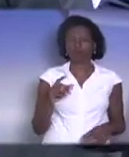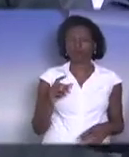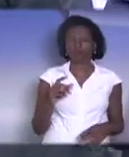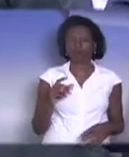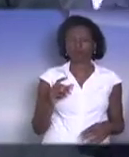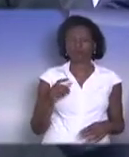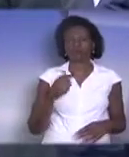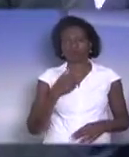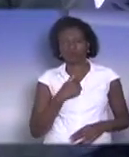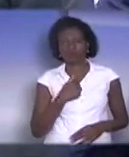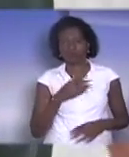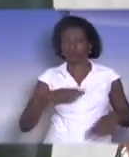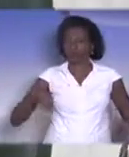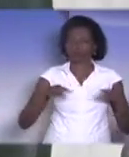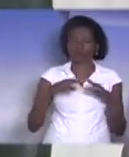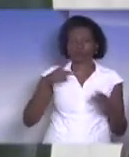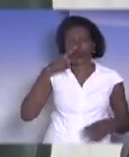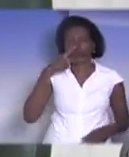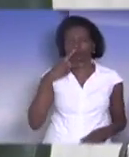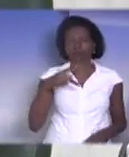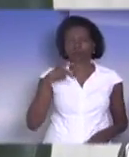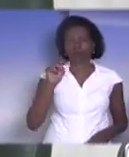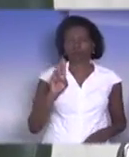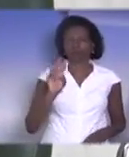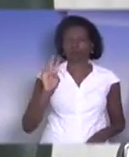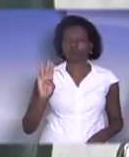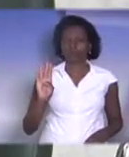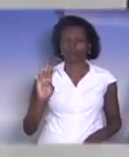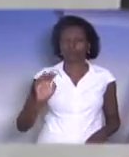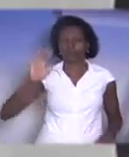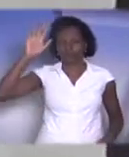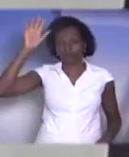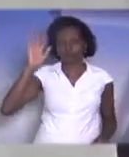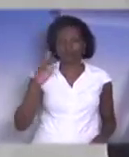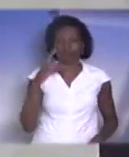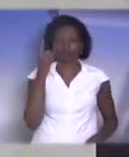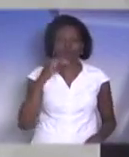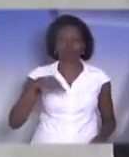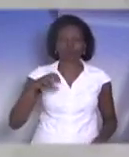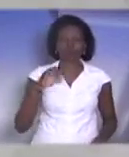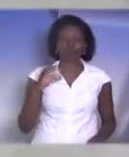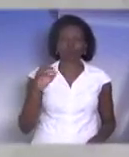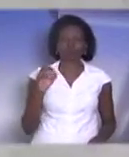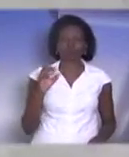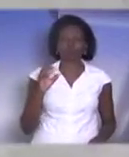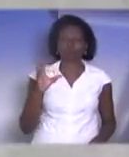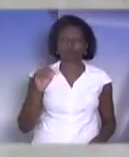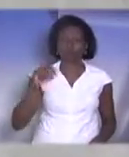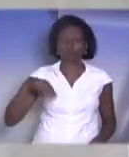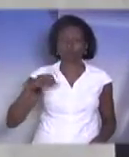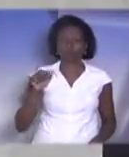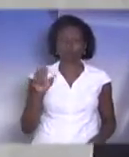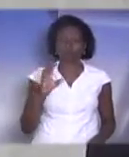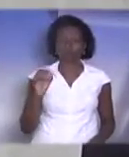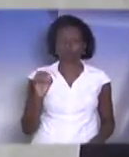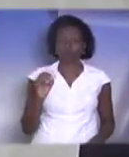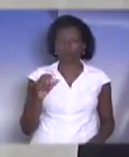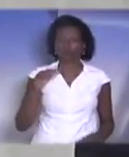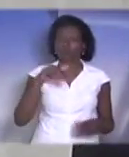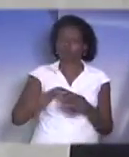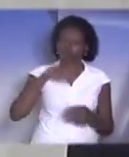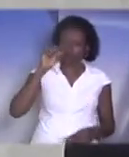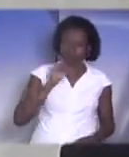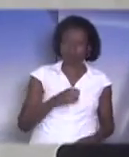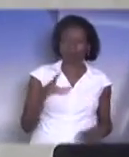toda a bancada do PRB. Está registrado o voto de vossa excelência. Pela ordem, Deputado Márcio Camargo, pela ordem. Também quero votar favorável à emenda